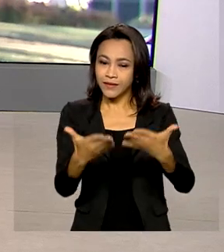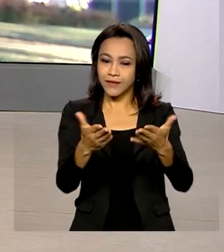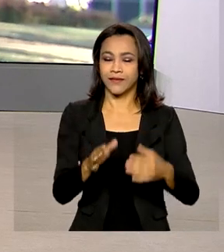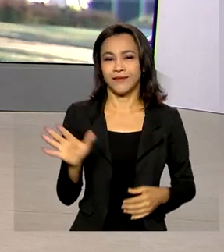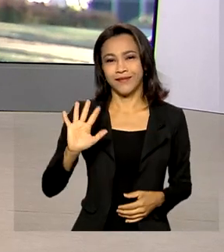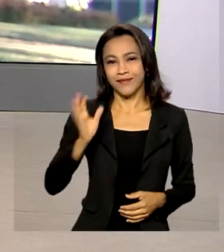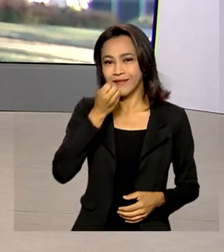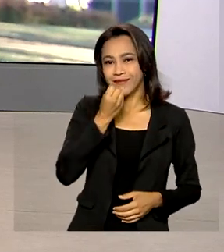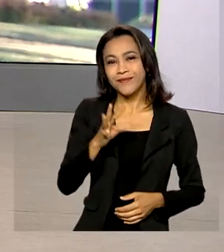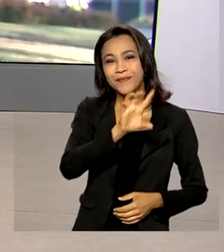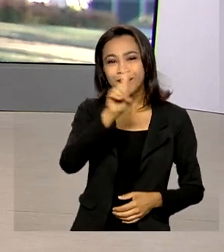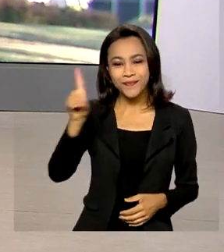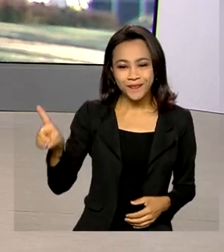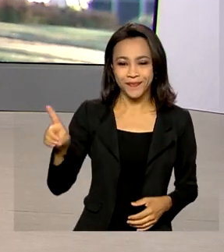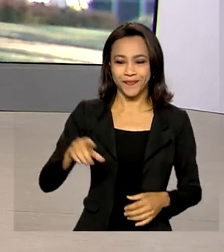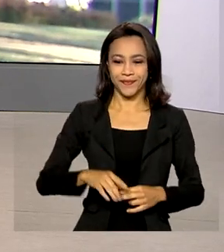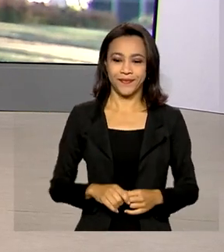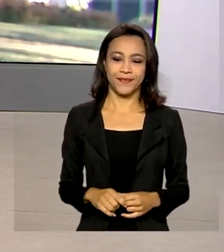bom dia!